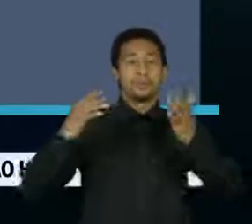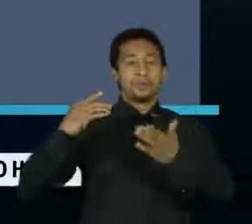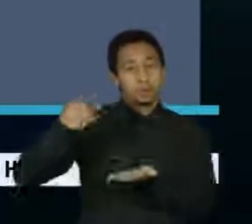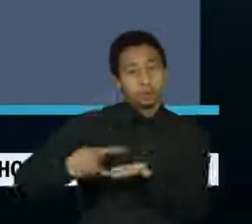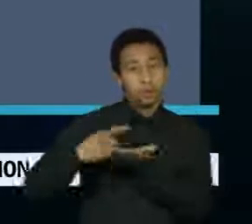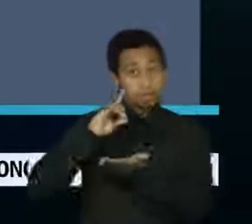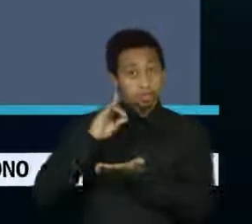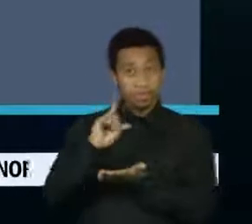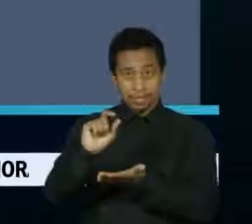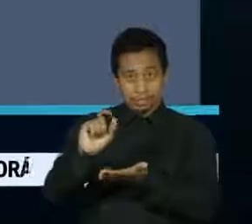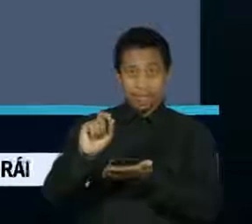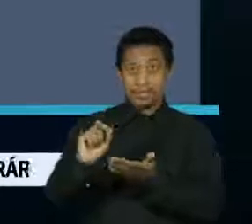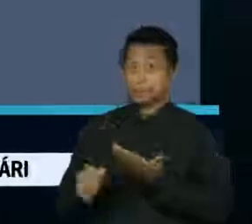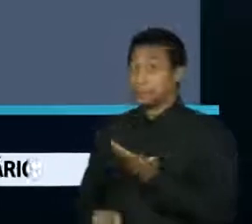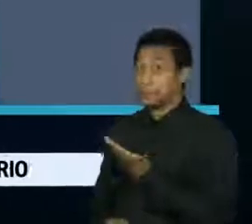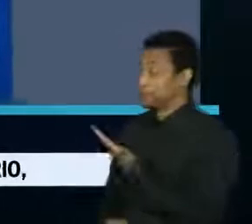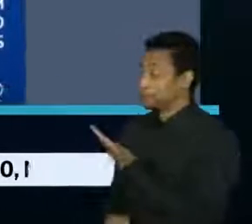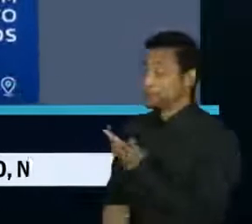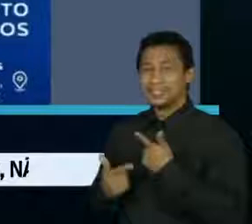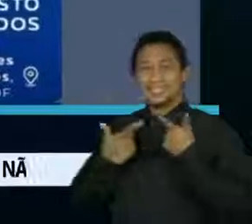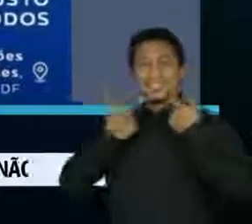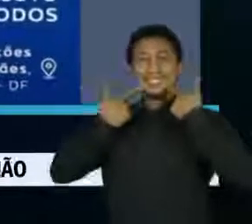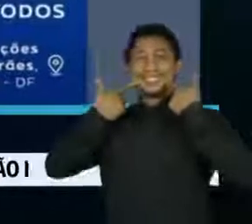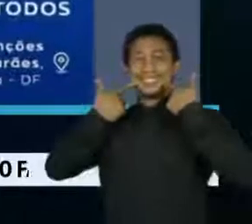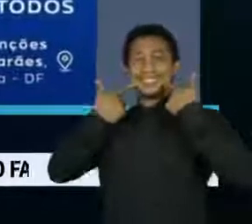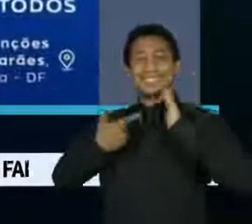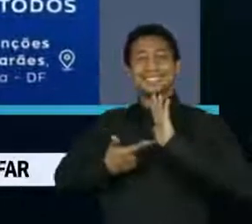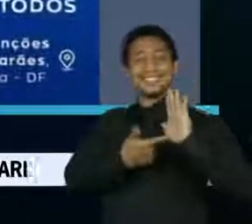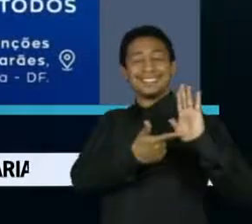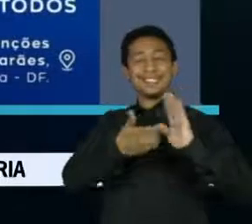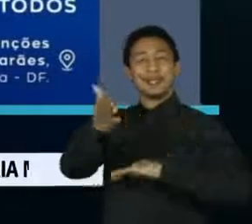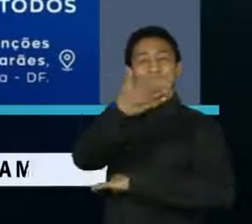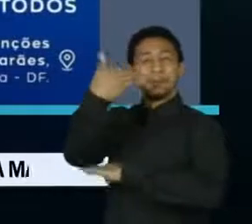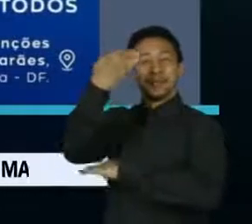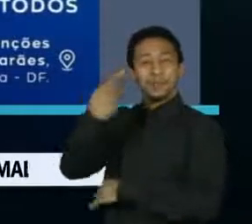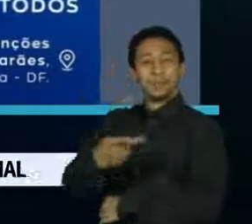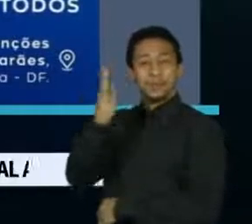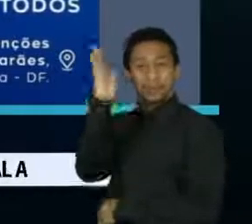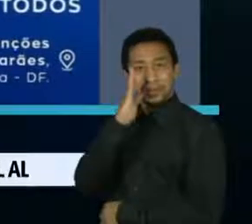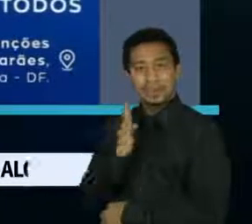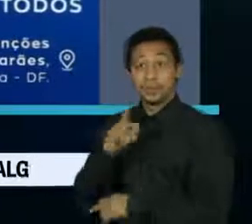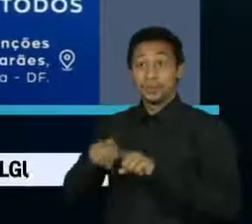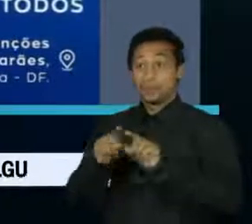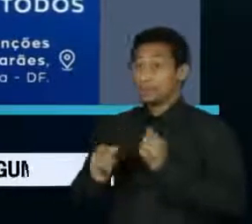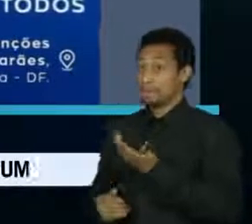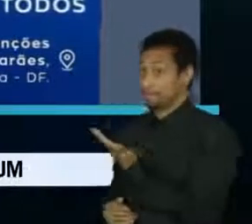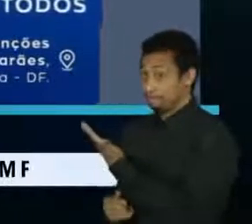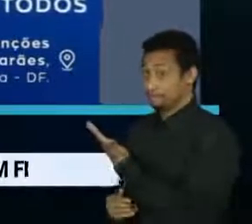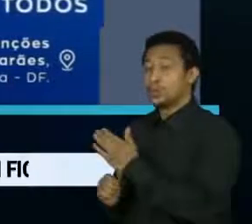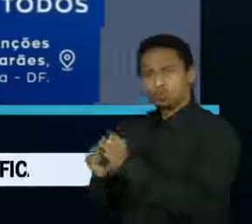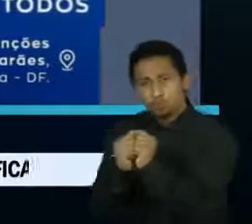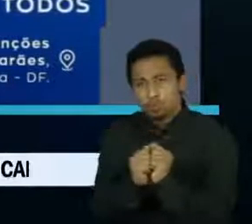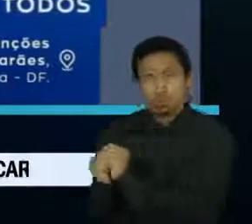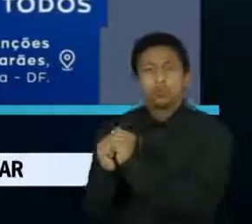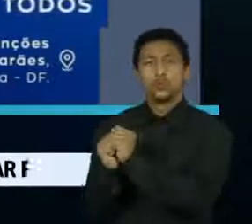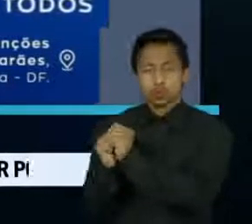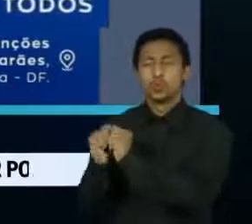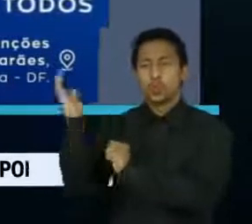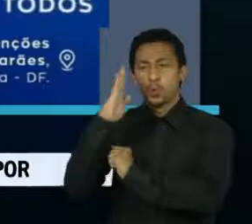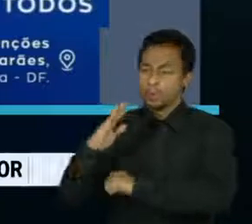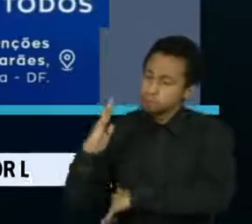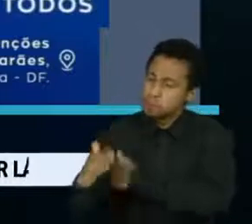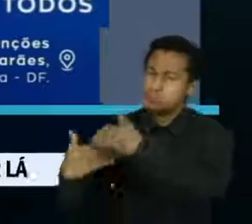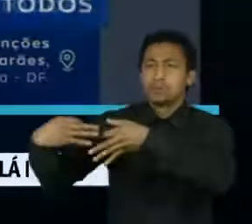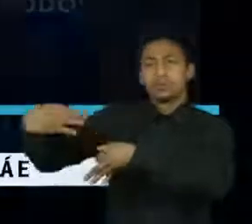Na foto do convite, Moro aparece sorridente em frente à bandeira nacional e ao lado da frase «Juntos podemos construir um Brasil